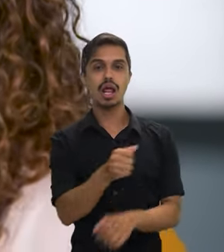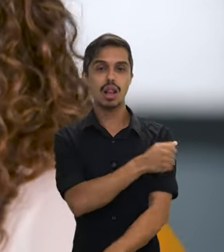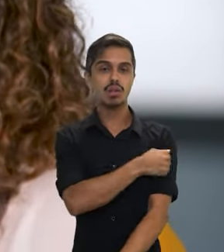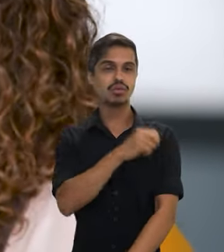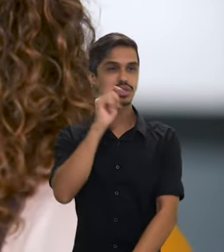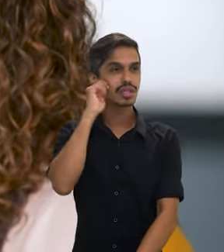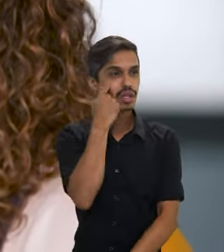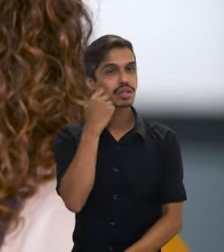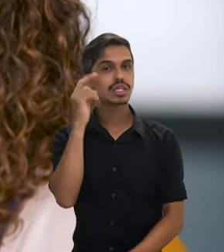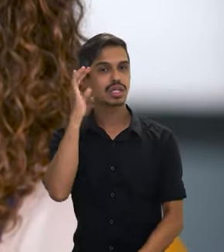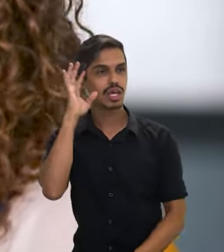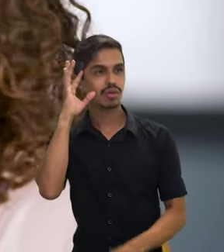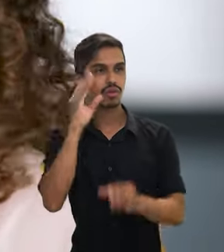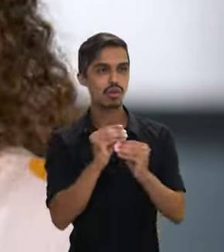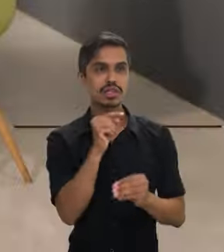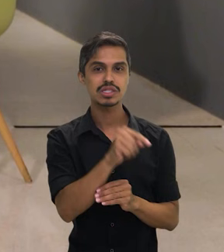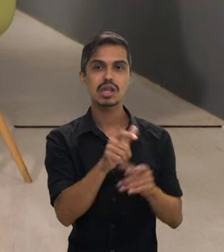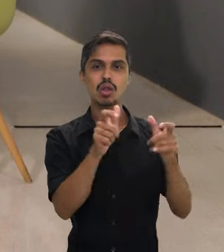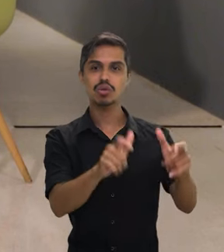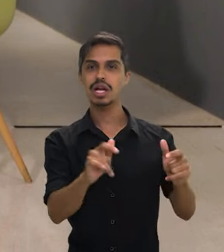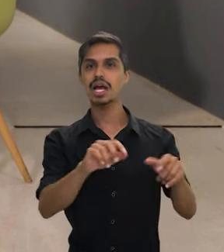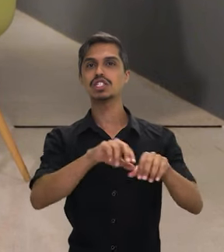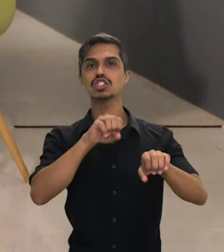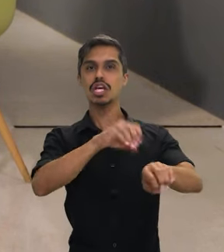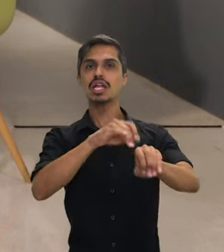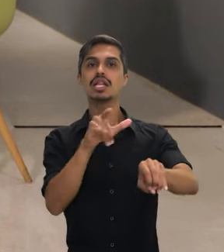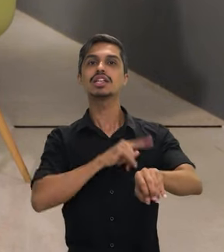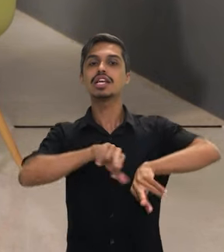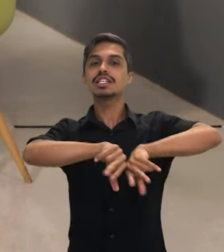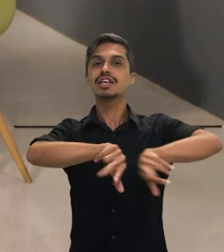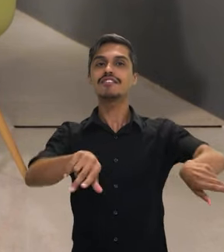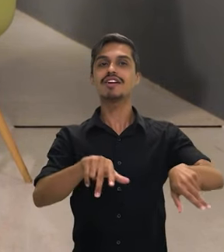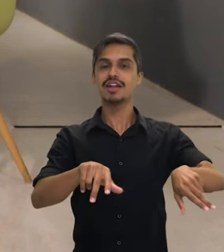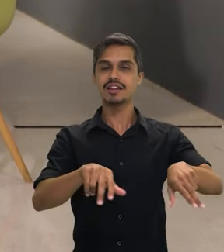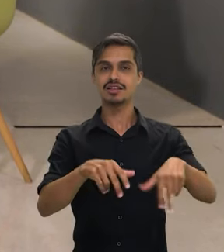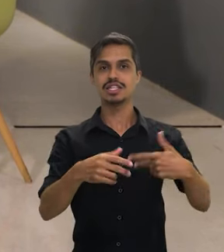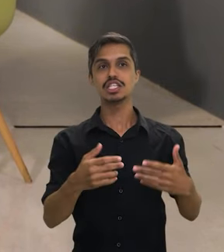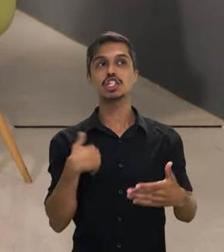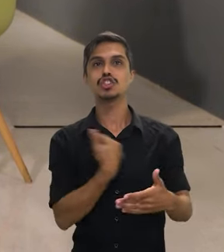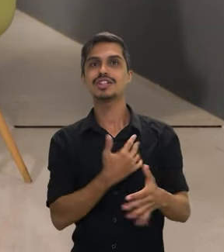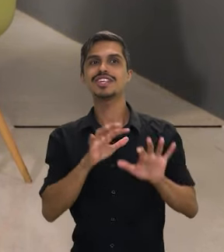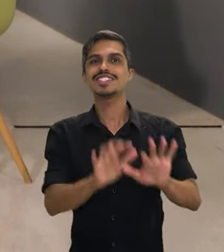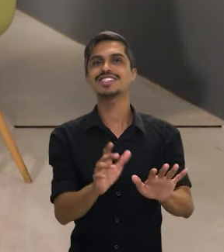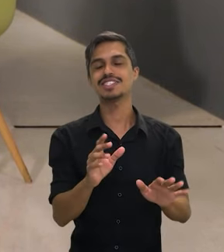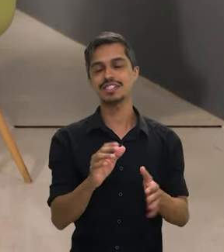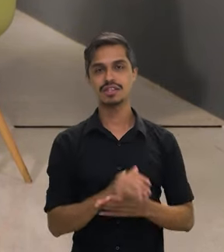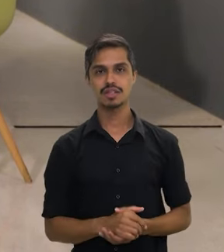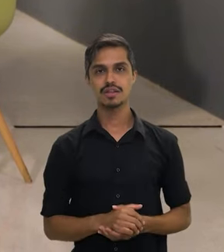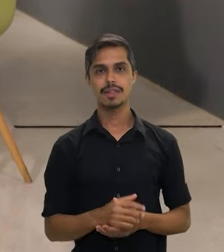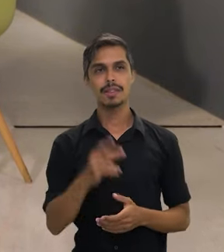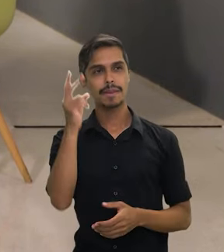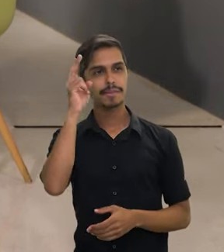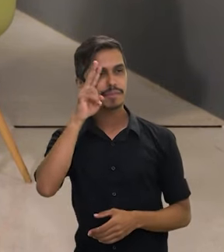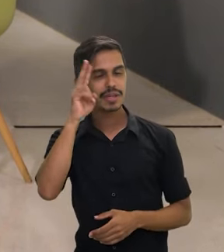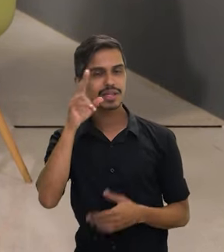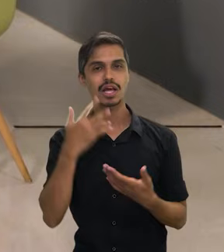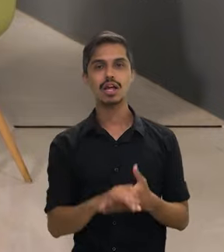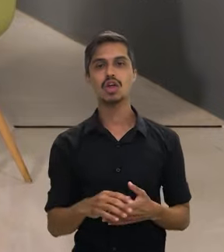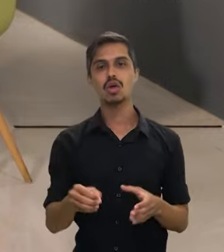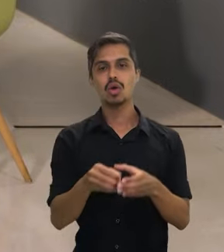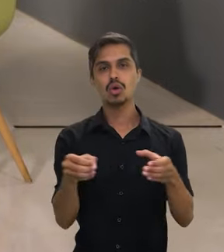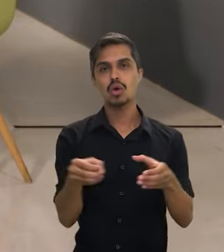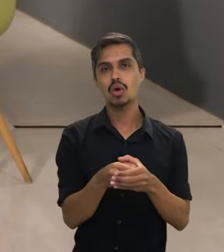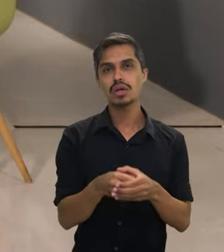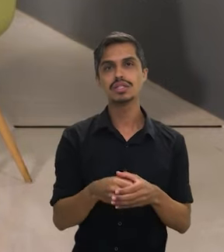entender que aquele lugar da educação é um lugar que tem que ser diverso e é assim que tem que funcionar. Quando a gente traz e pensa para cotas no